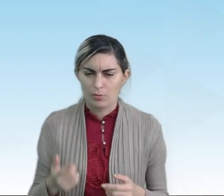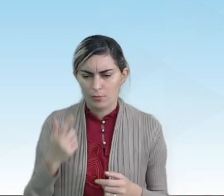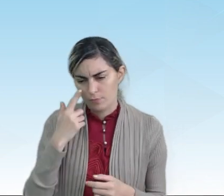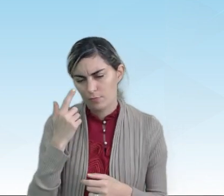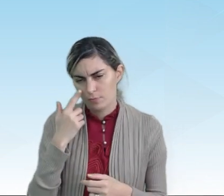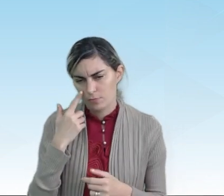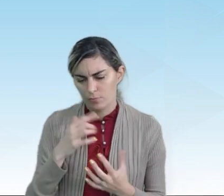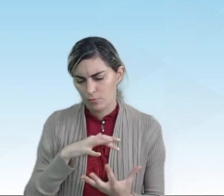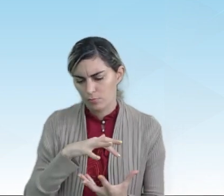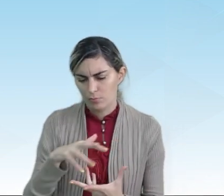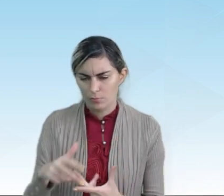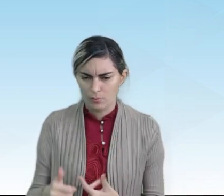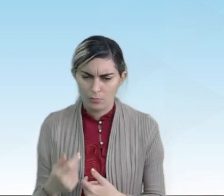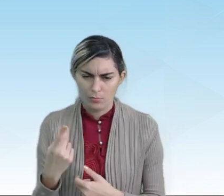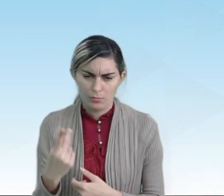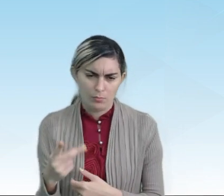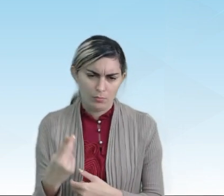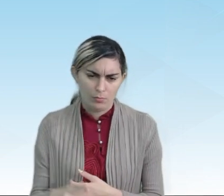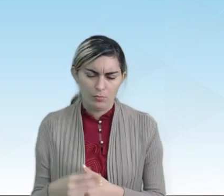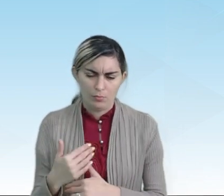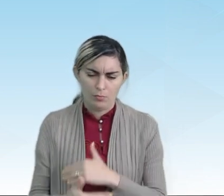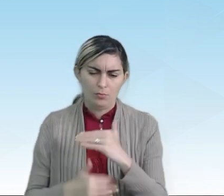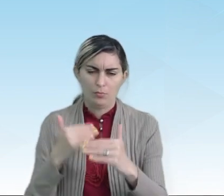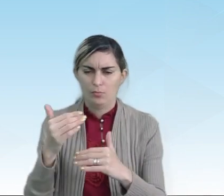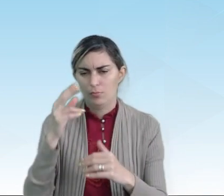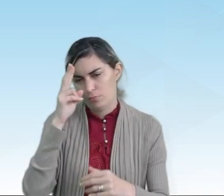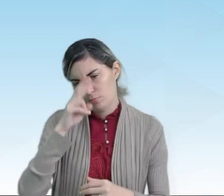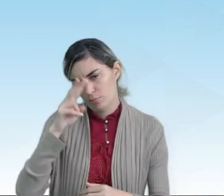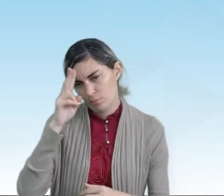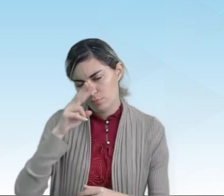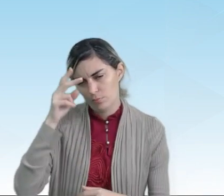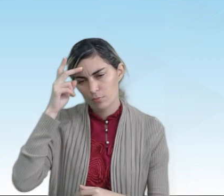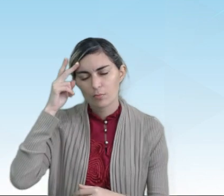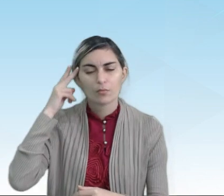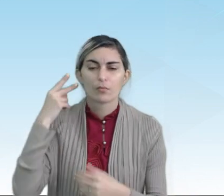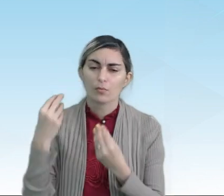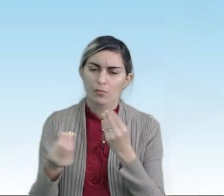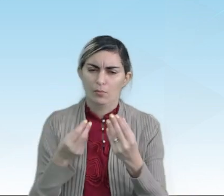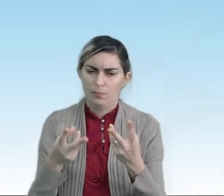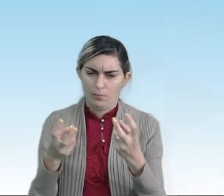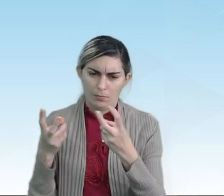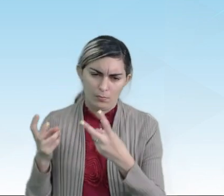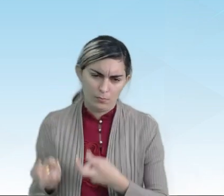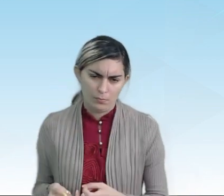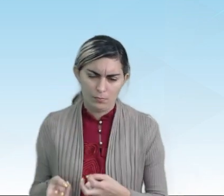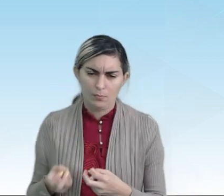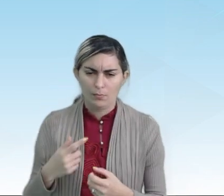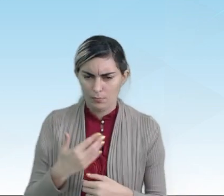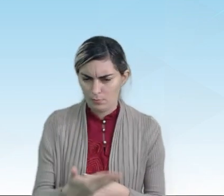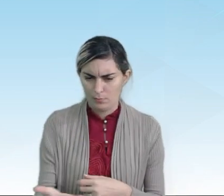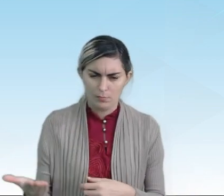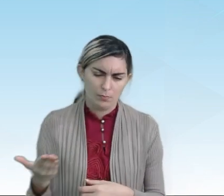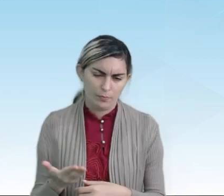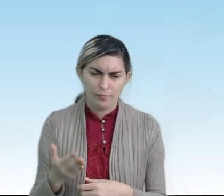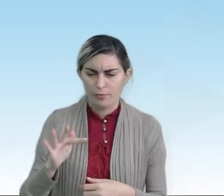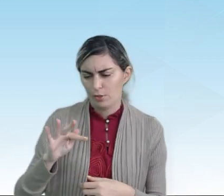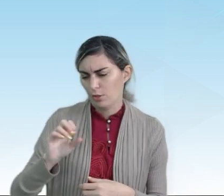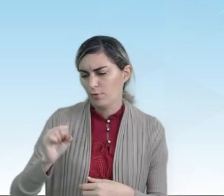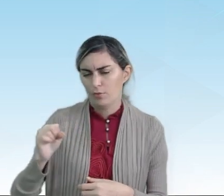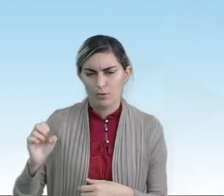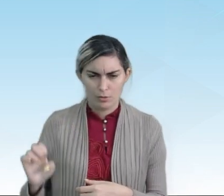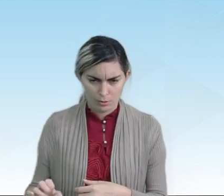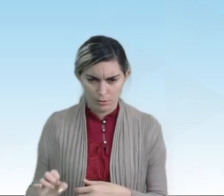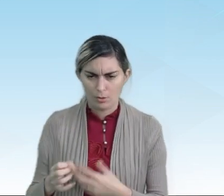vemos o mundo e as suas evoluções históricas. Como podemos perceber, aí os fósseis